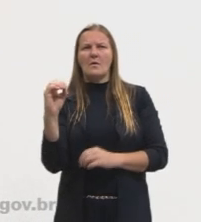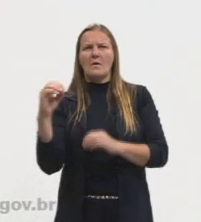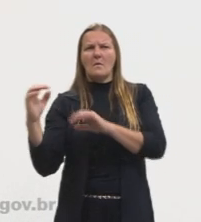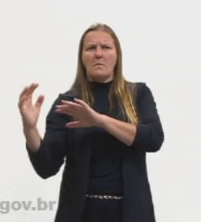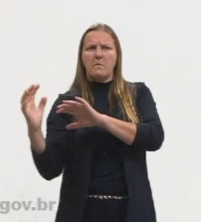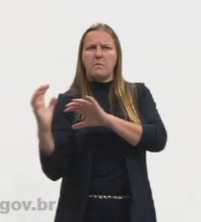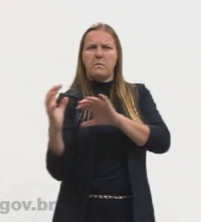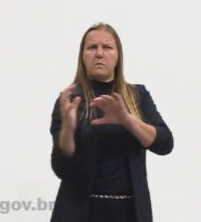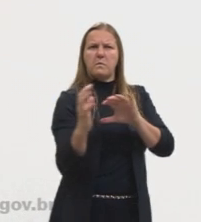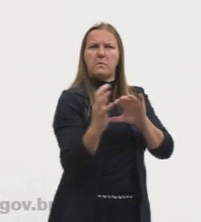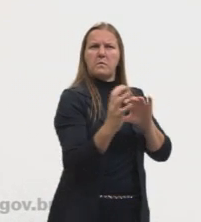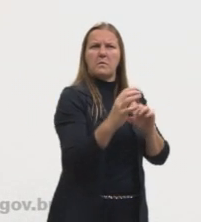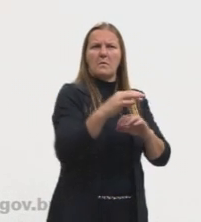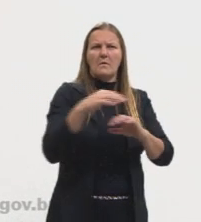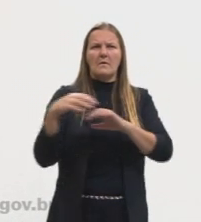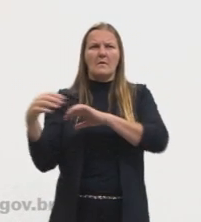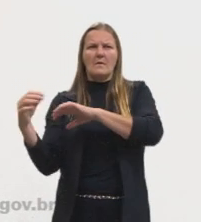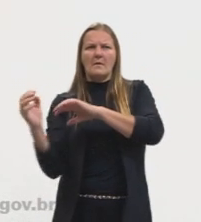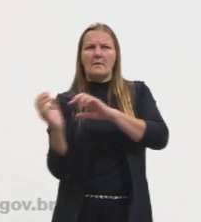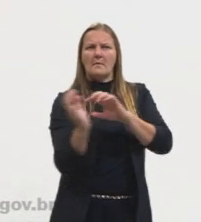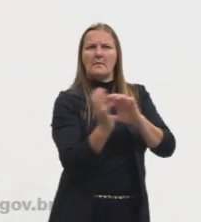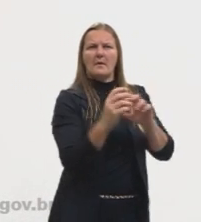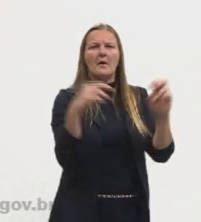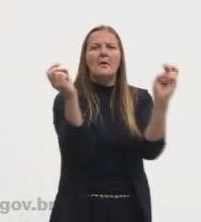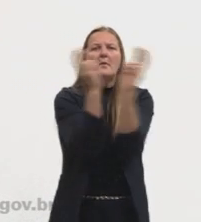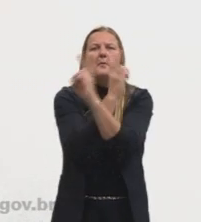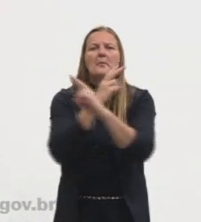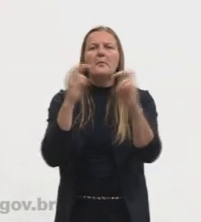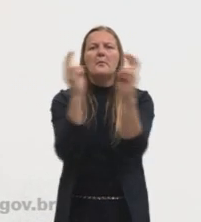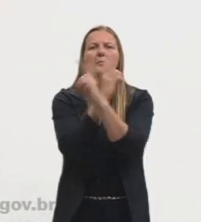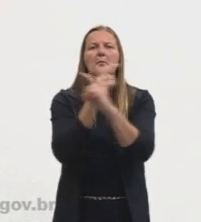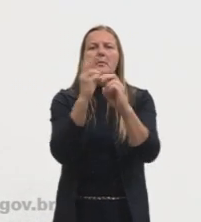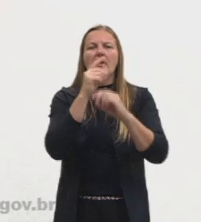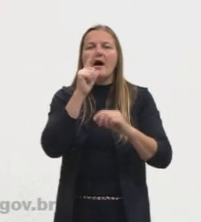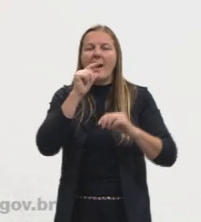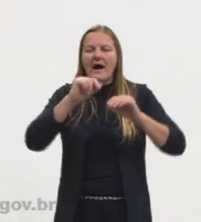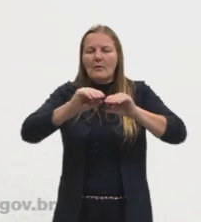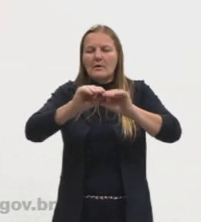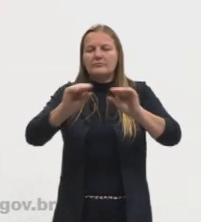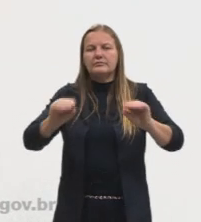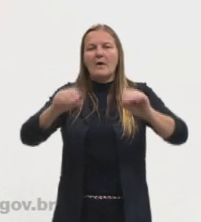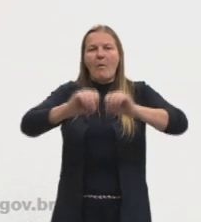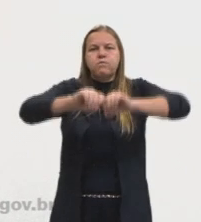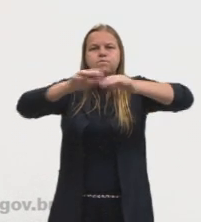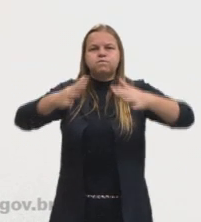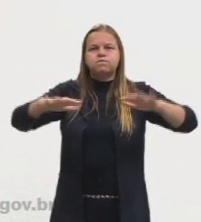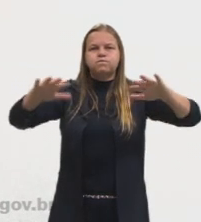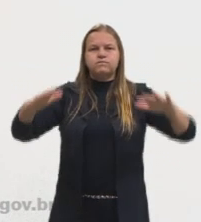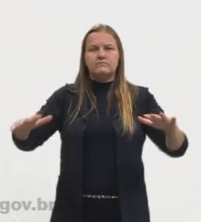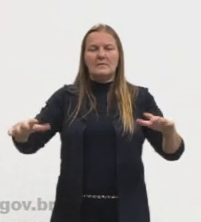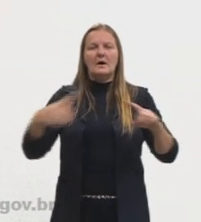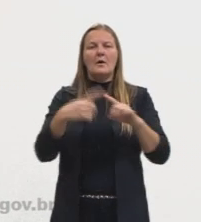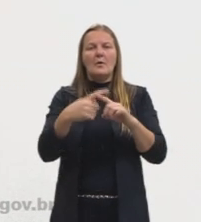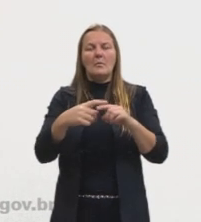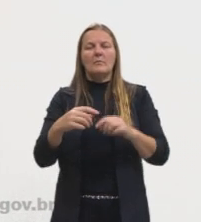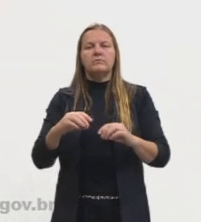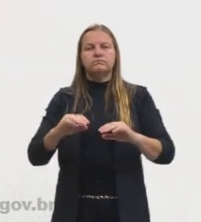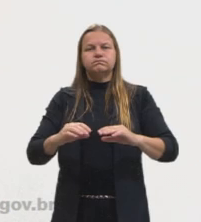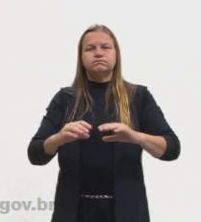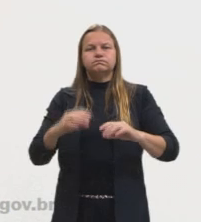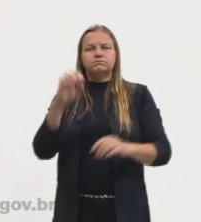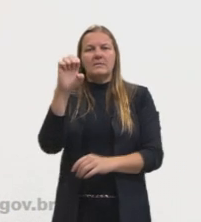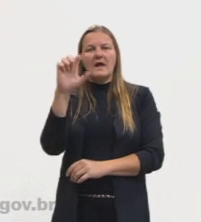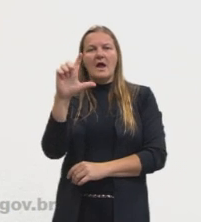empurrando aí também esse vento, esse vento não, essa água superficial, e aí nós vamos ter as condições do